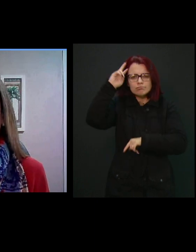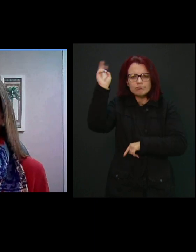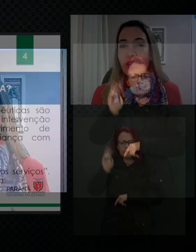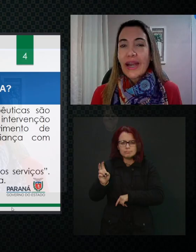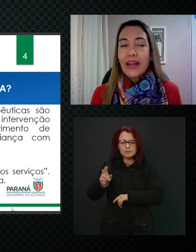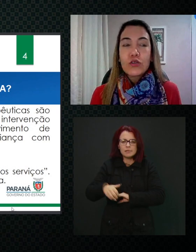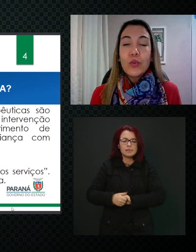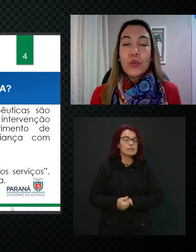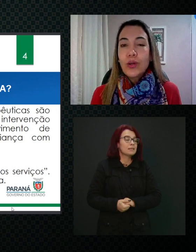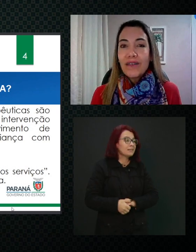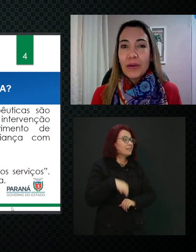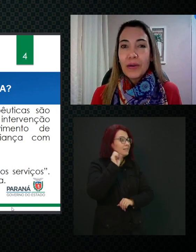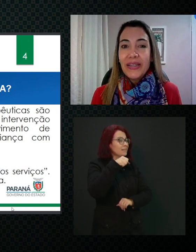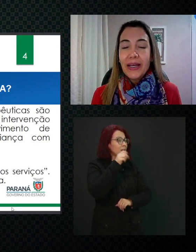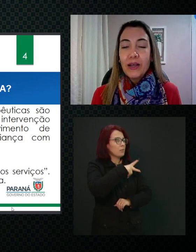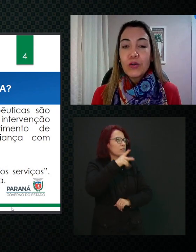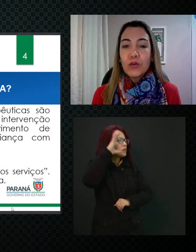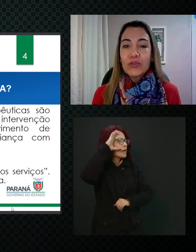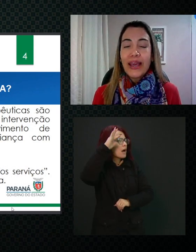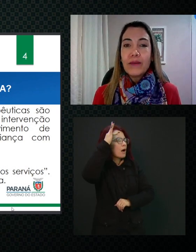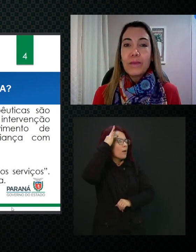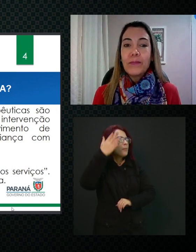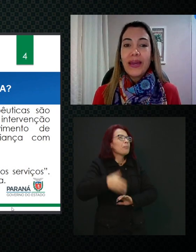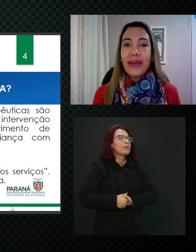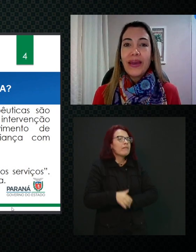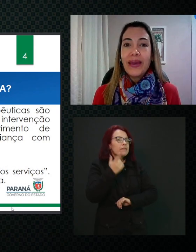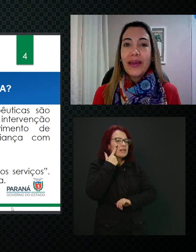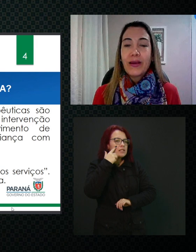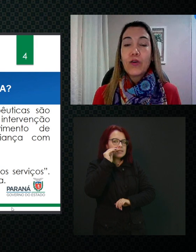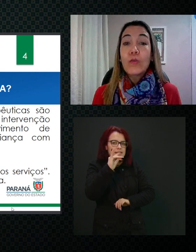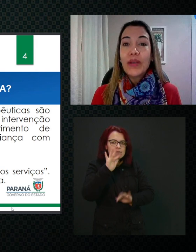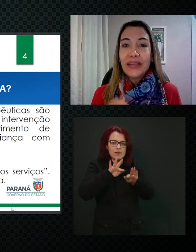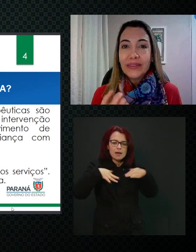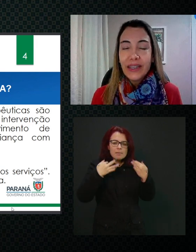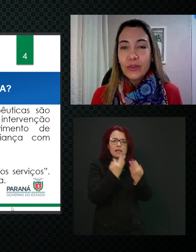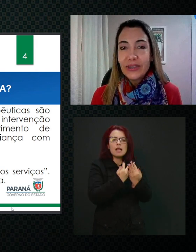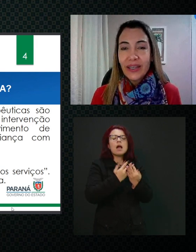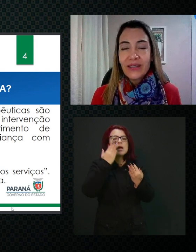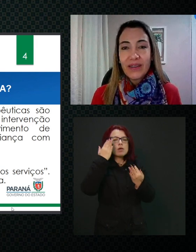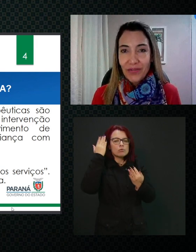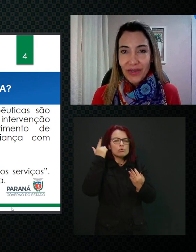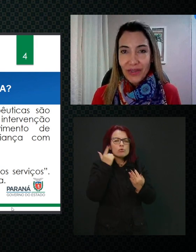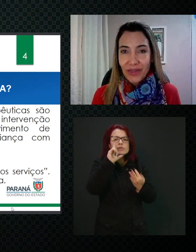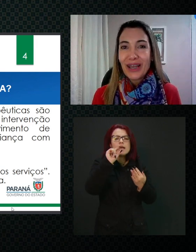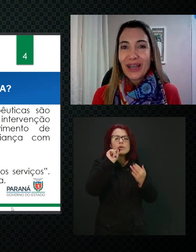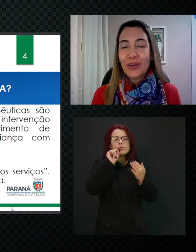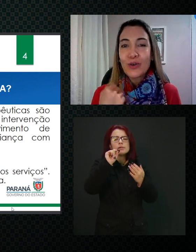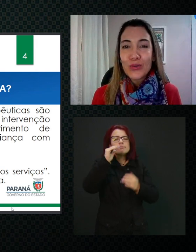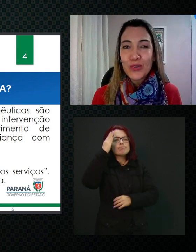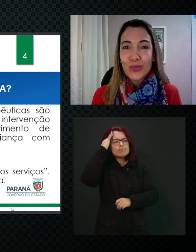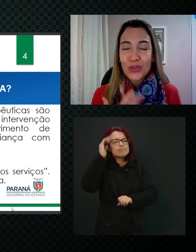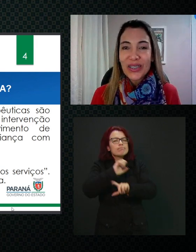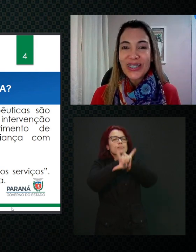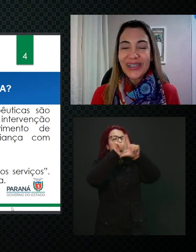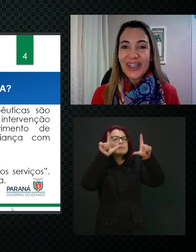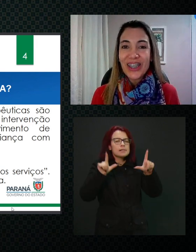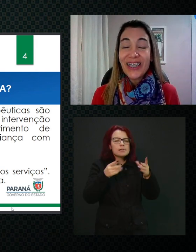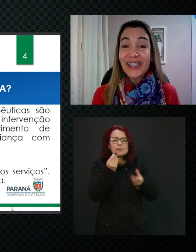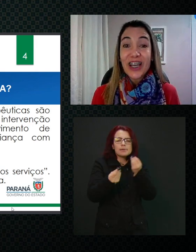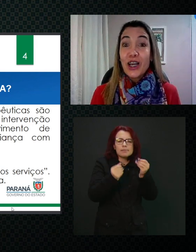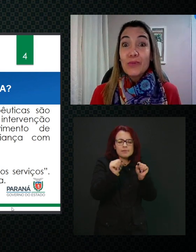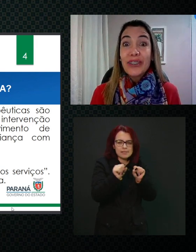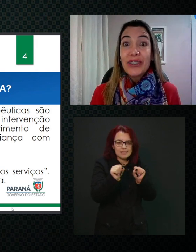Porque, professor Carlos, quando a família consegue compreender o que tem que ser feito, né? Eu coloco consumidores